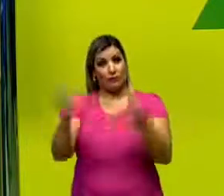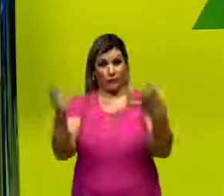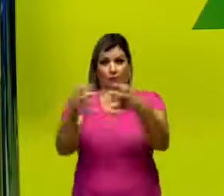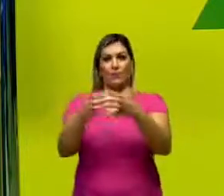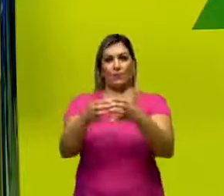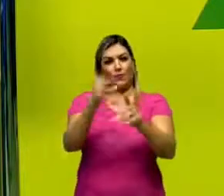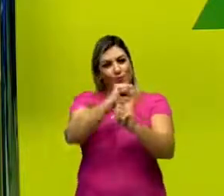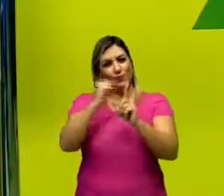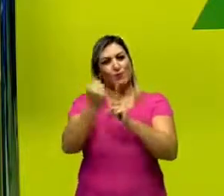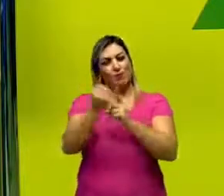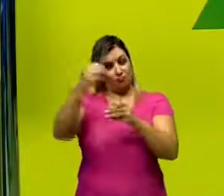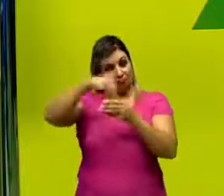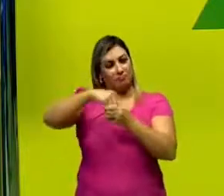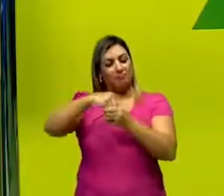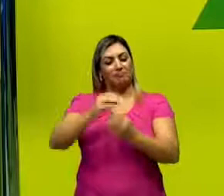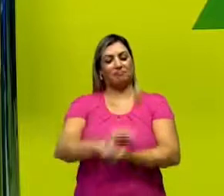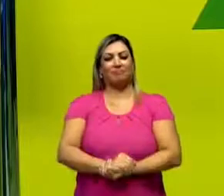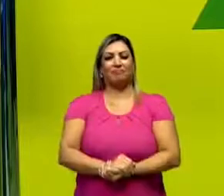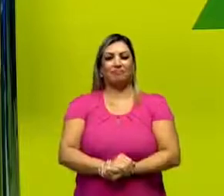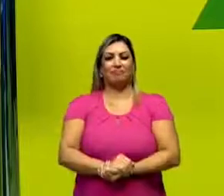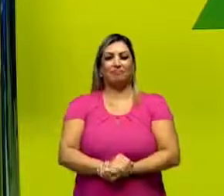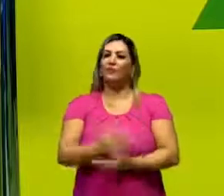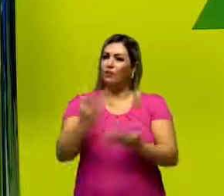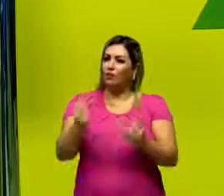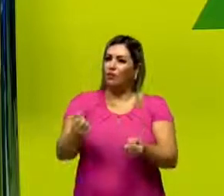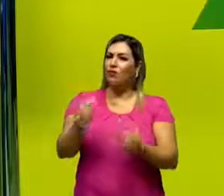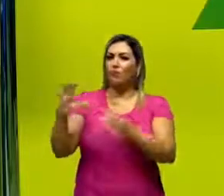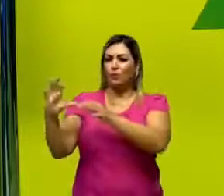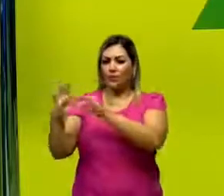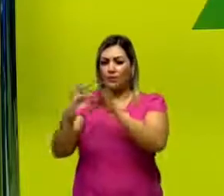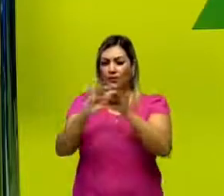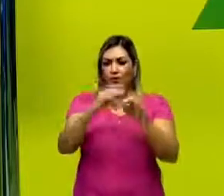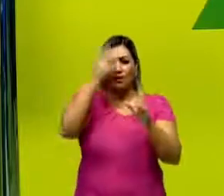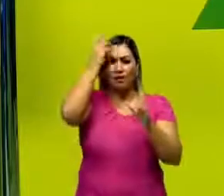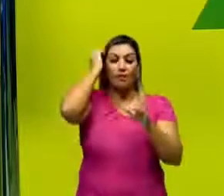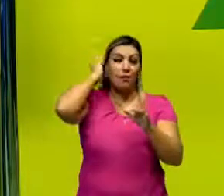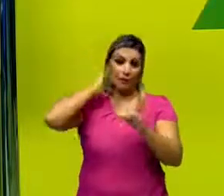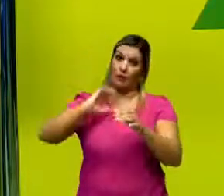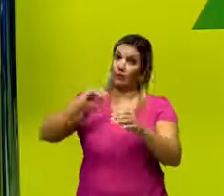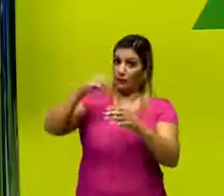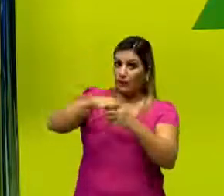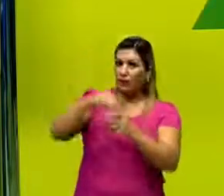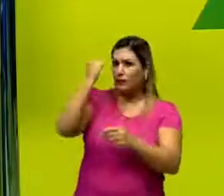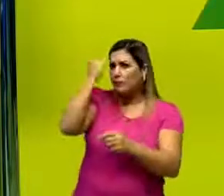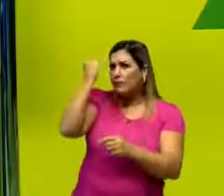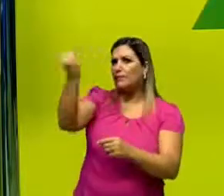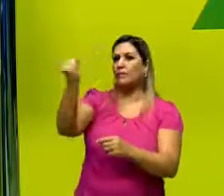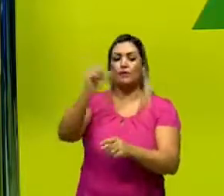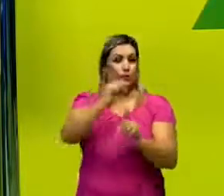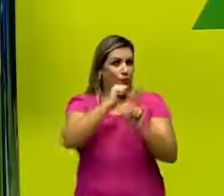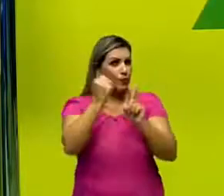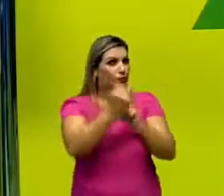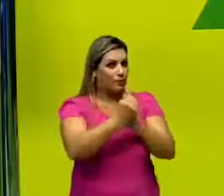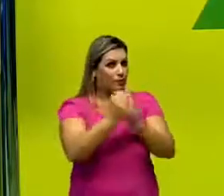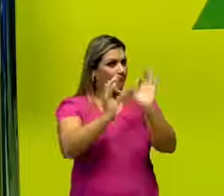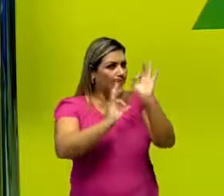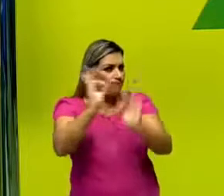seu grupo social, ok? Então, vamos contextualizar, é dentro dessa ideia de uma sociedade